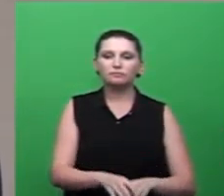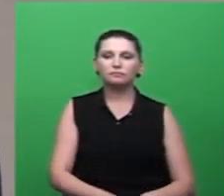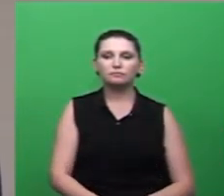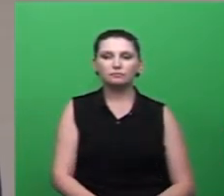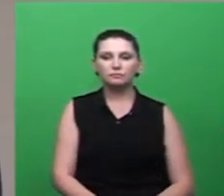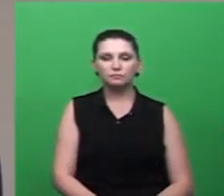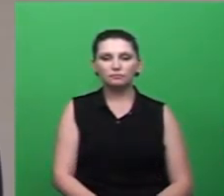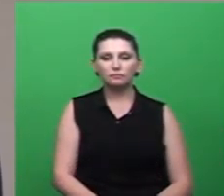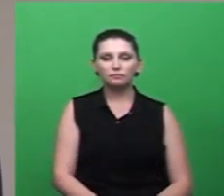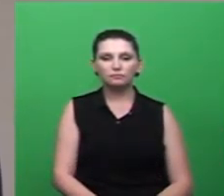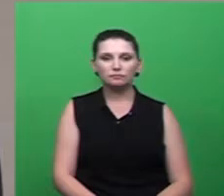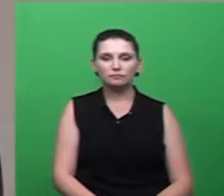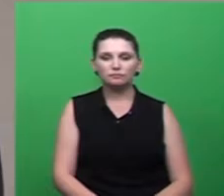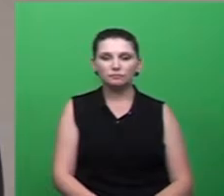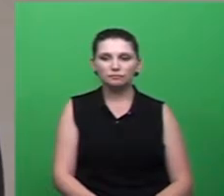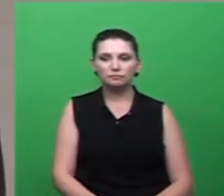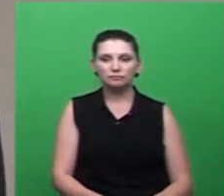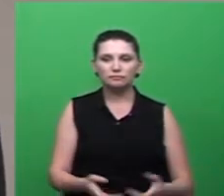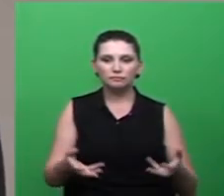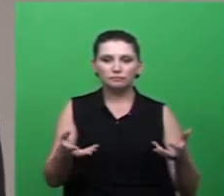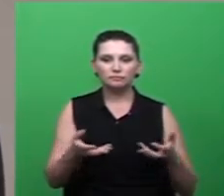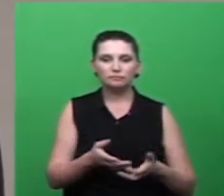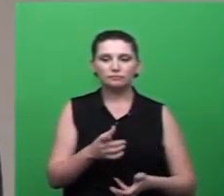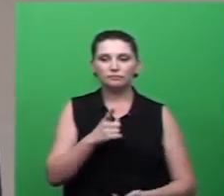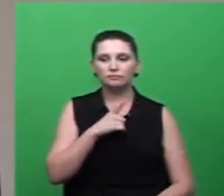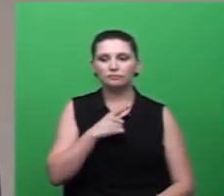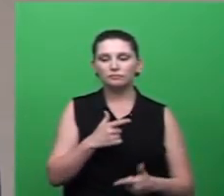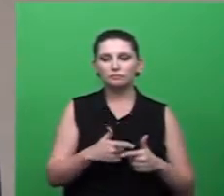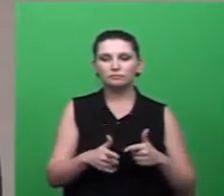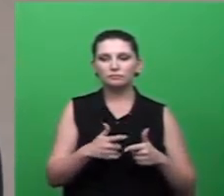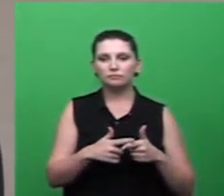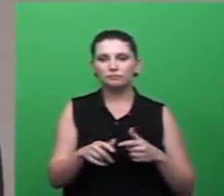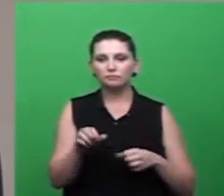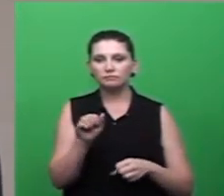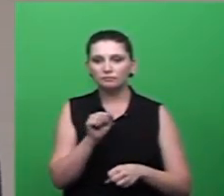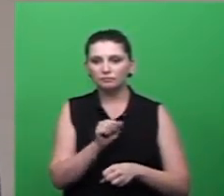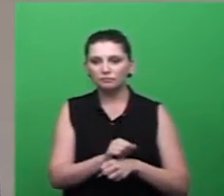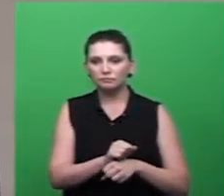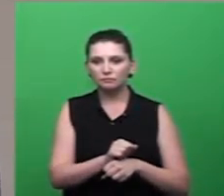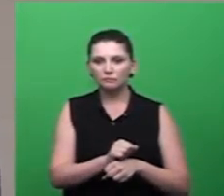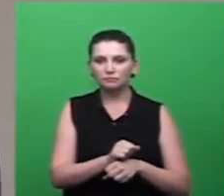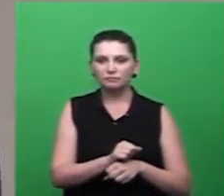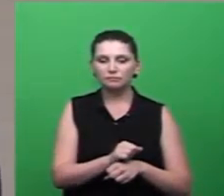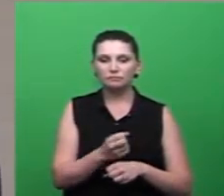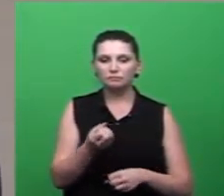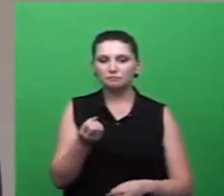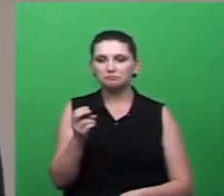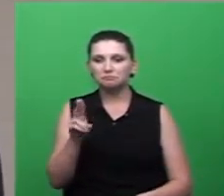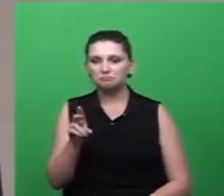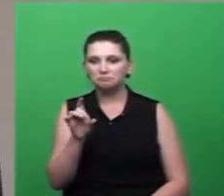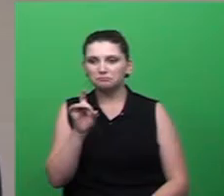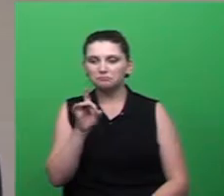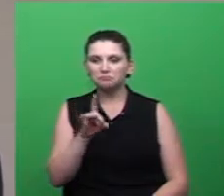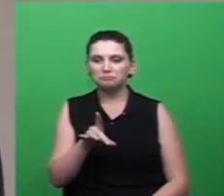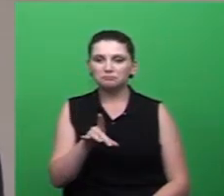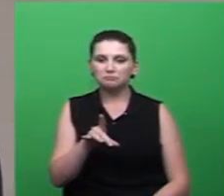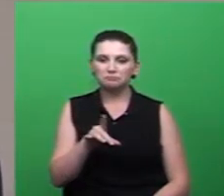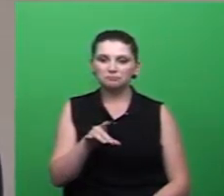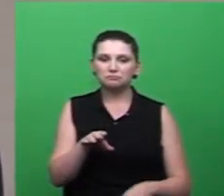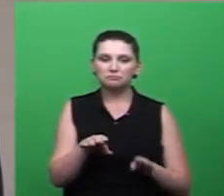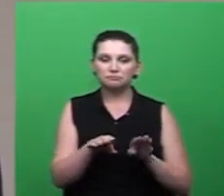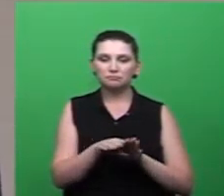está sendo ocasionado pela aquela água às vezes um pouco parada outras ou uma parte também